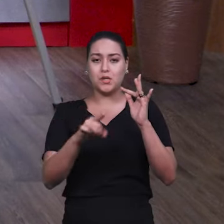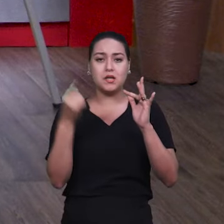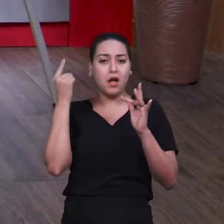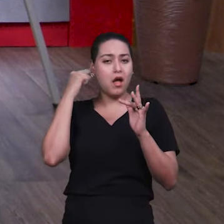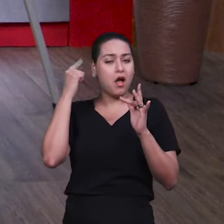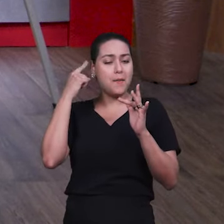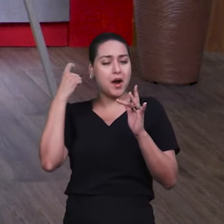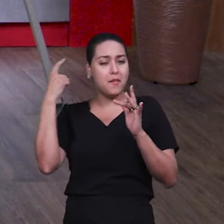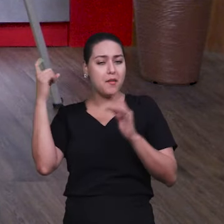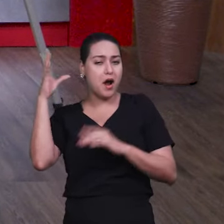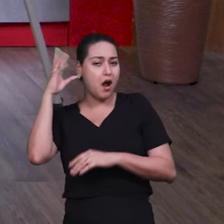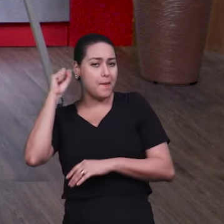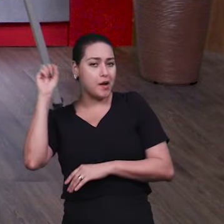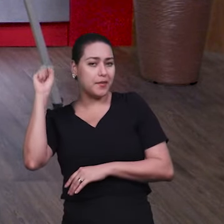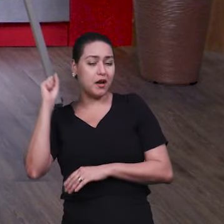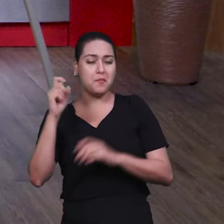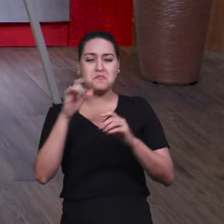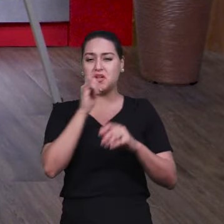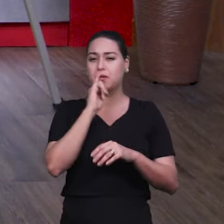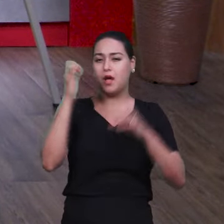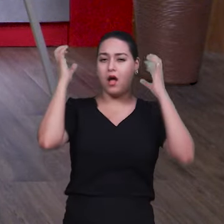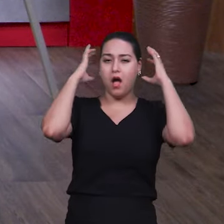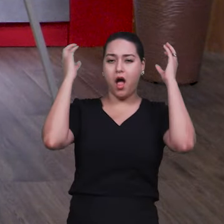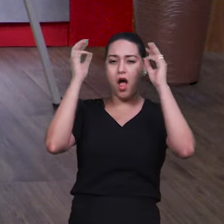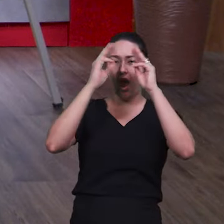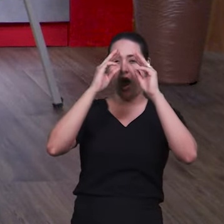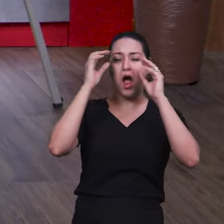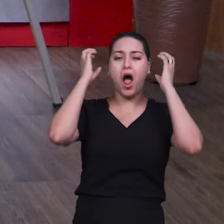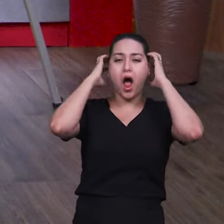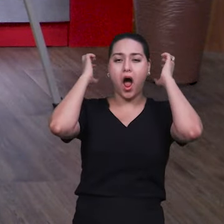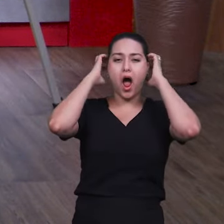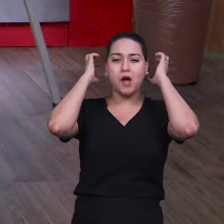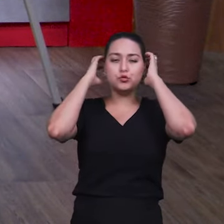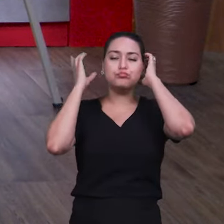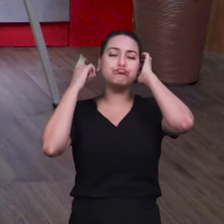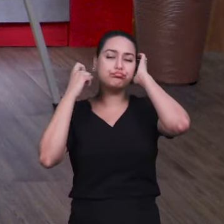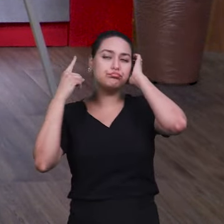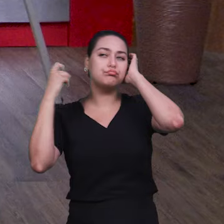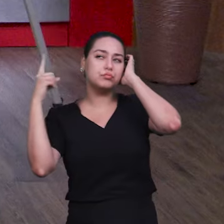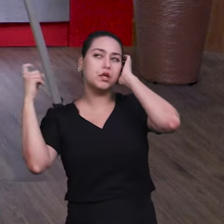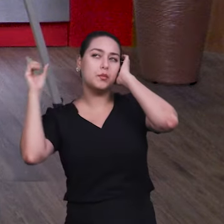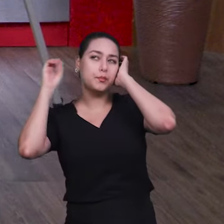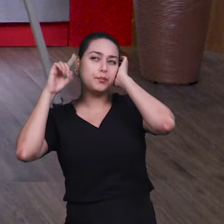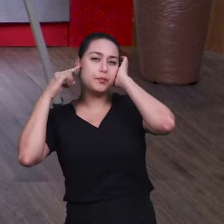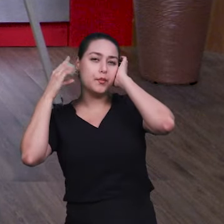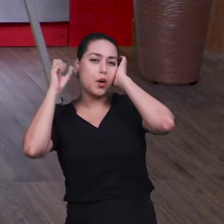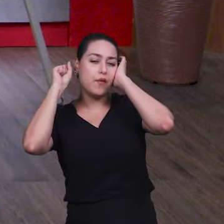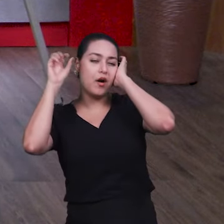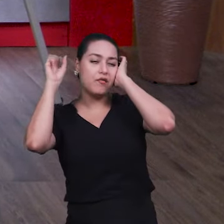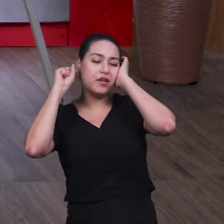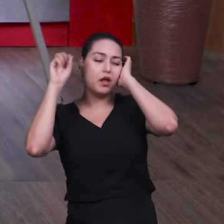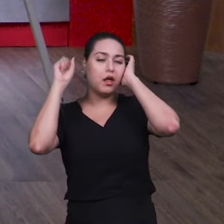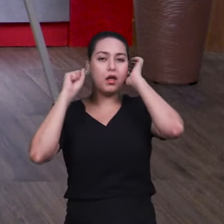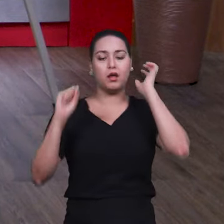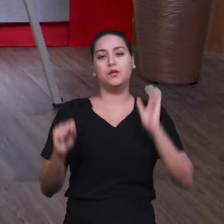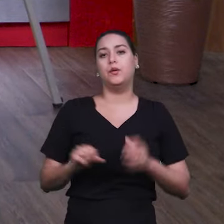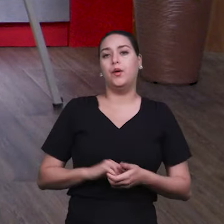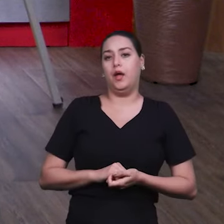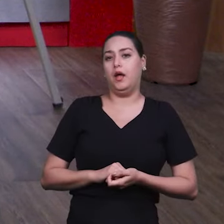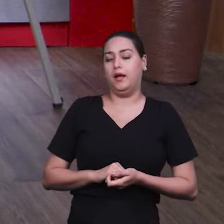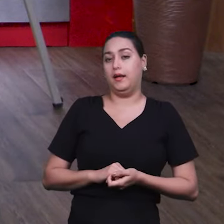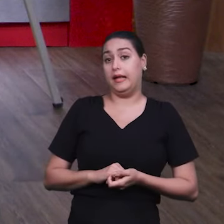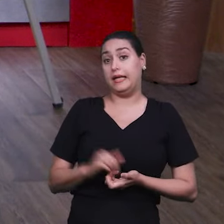um rádio que toca, enfim. Então, e aí, com o passar do tempo, os pais também podem, e tendo essa